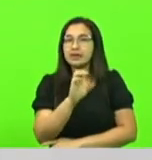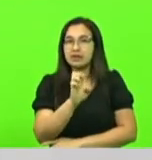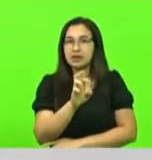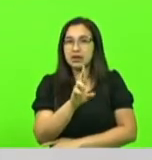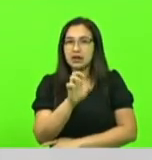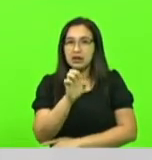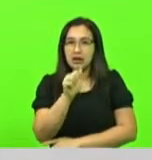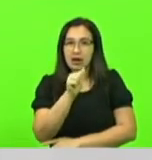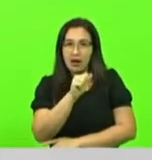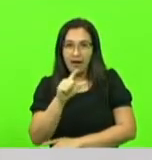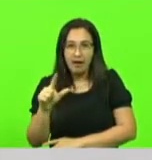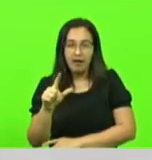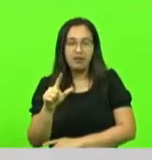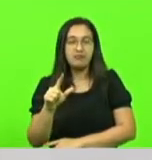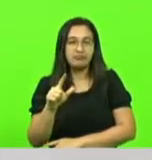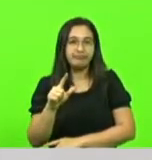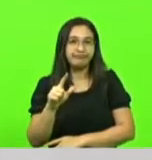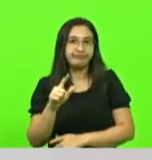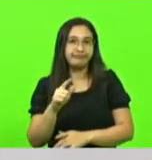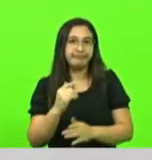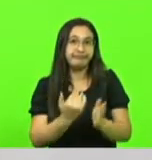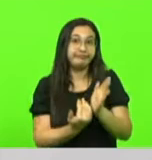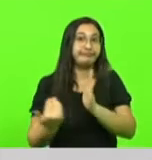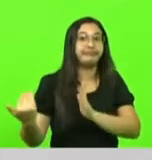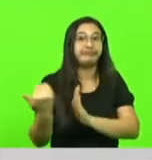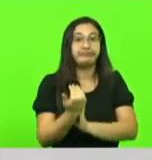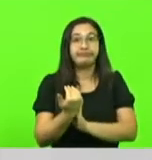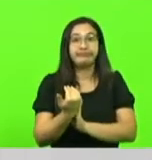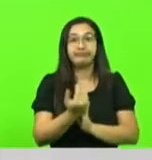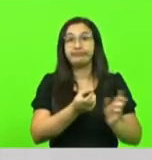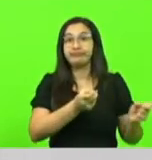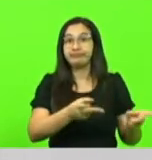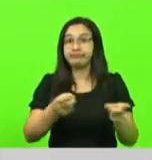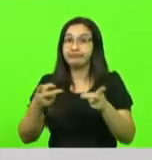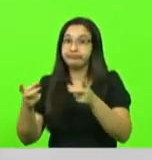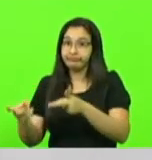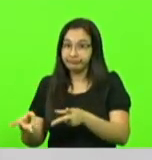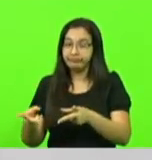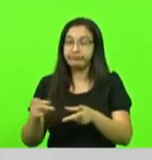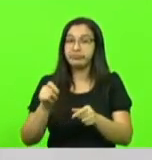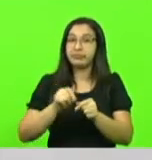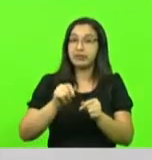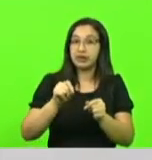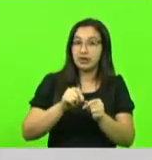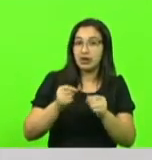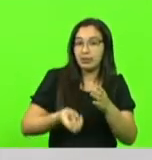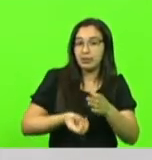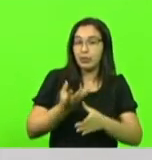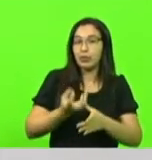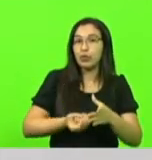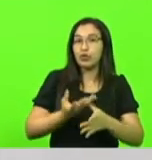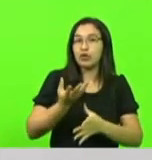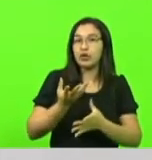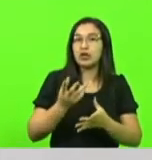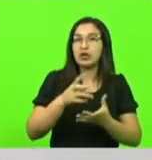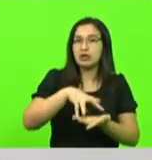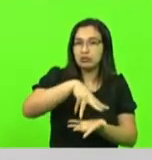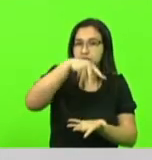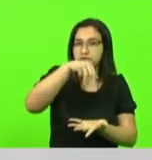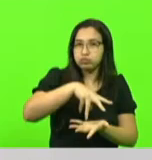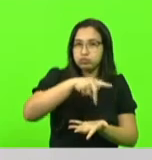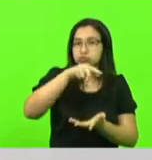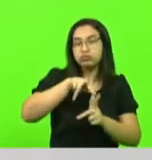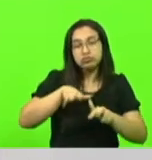mais ofertas de grãos para a fabricação de cação. Deputado Berlanda, esse programa foi um sucesso.